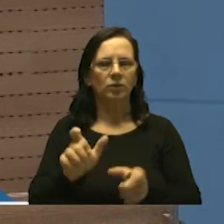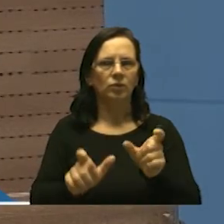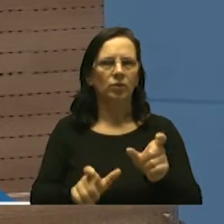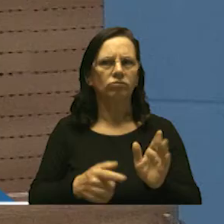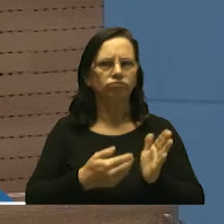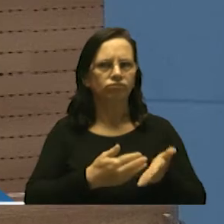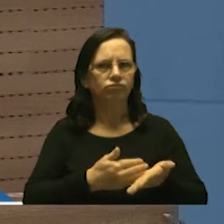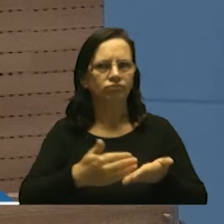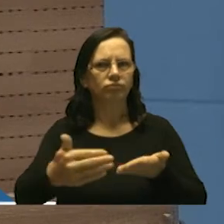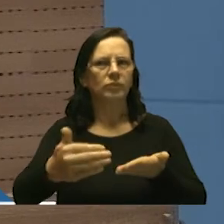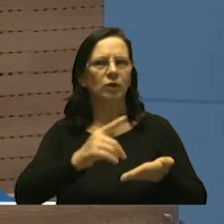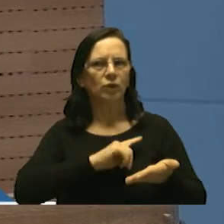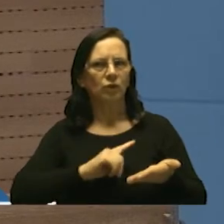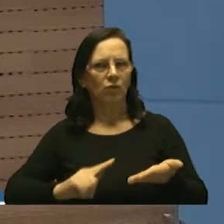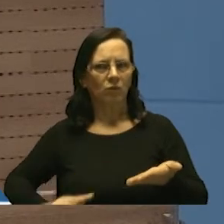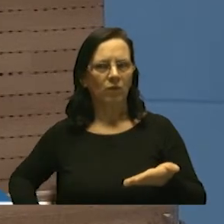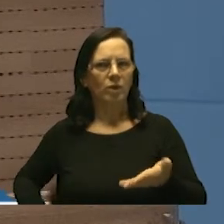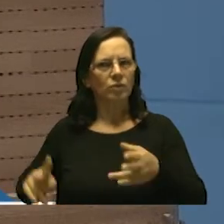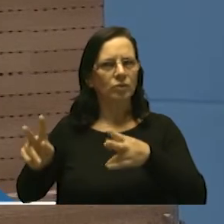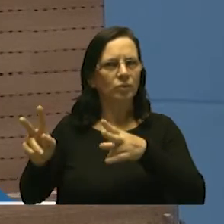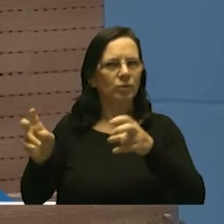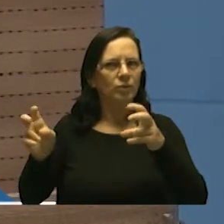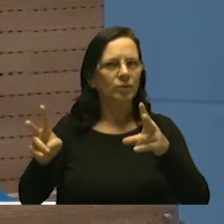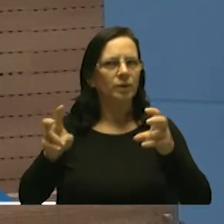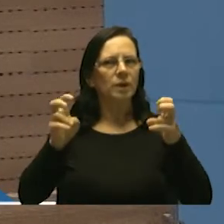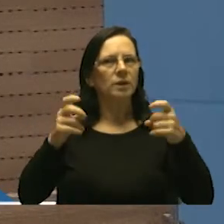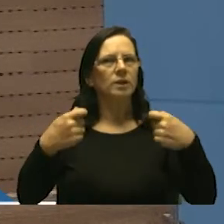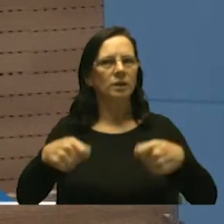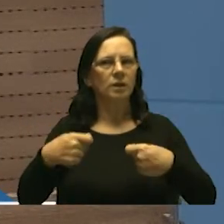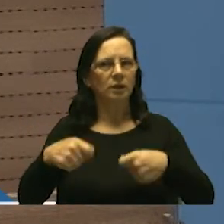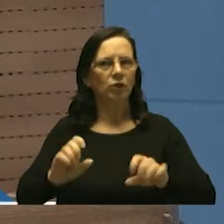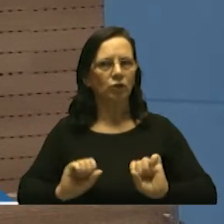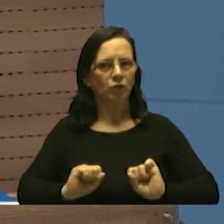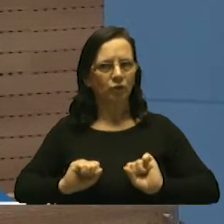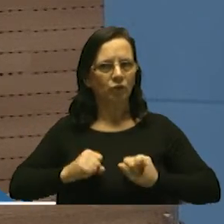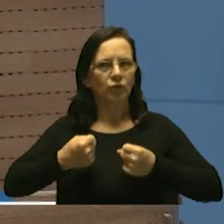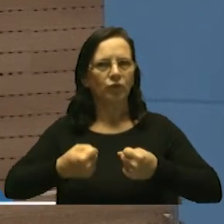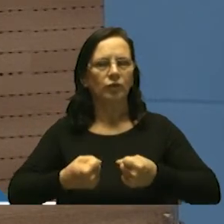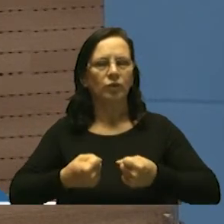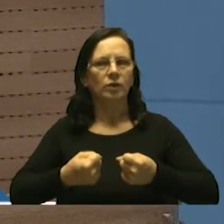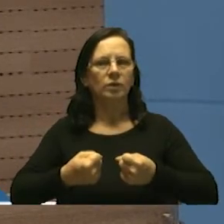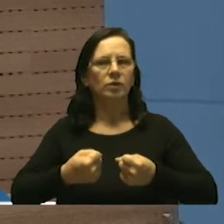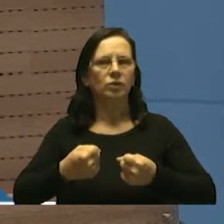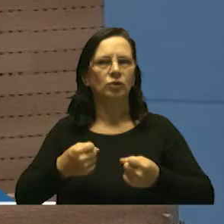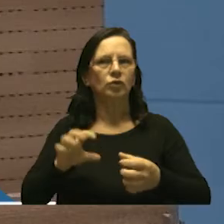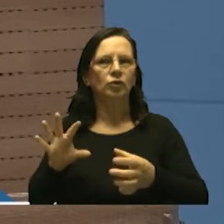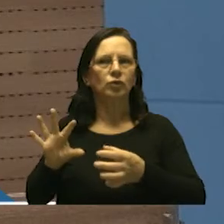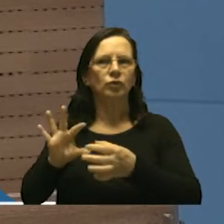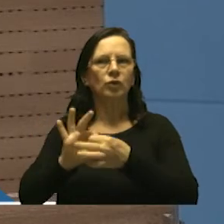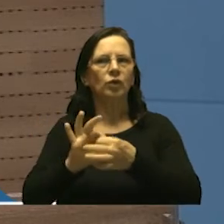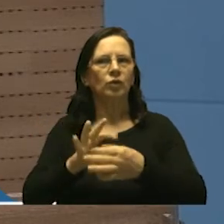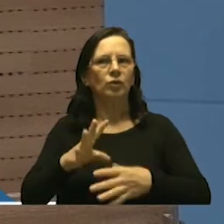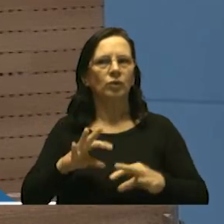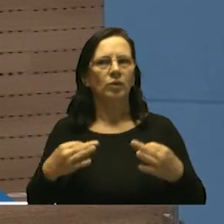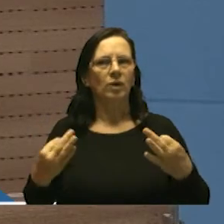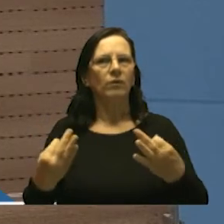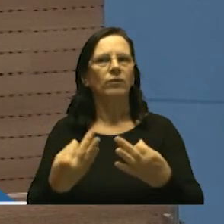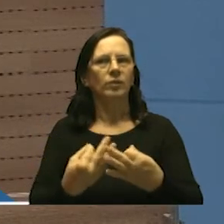mandato de estar sempre observando a necessidade do fortalecimento dos vínculos familiares